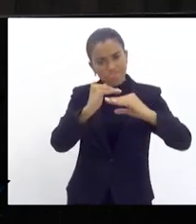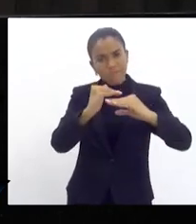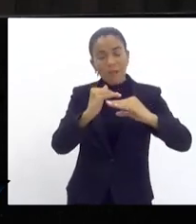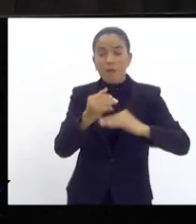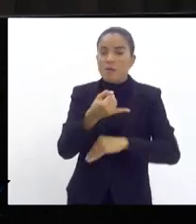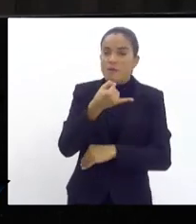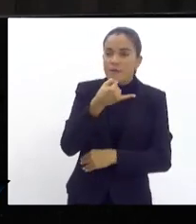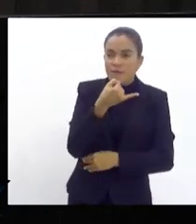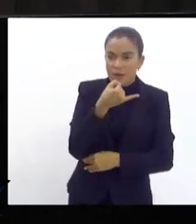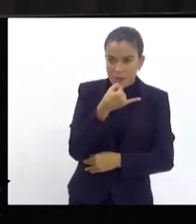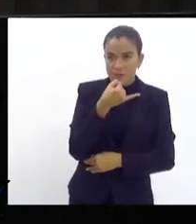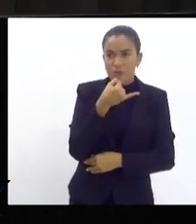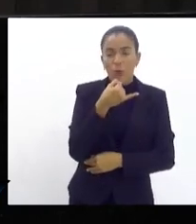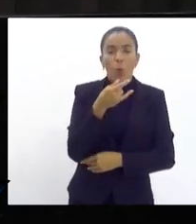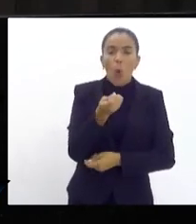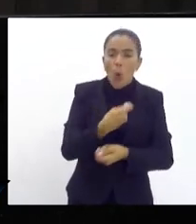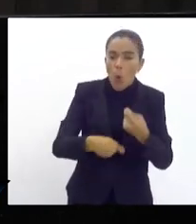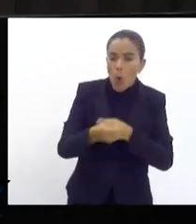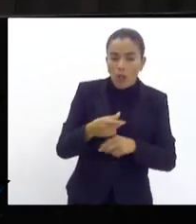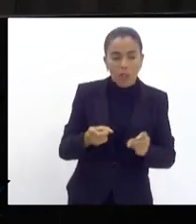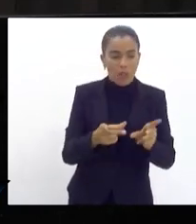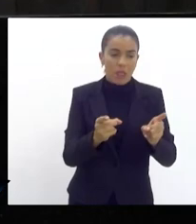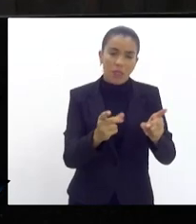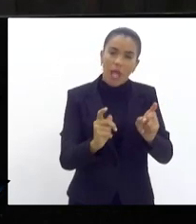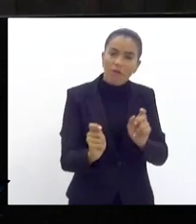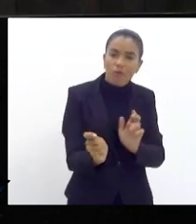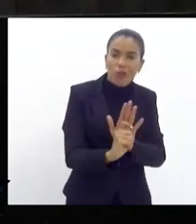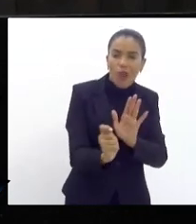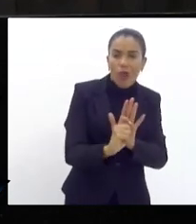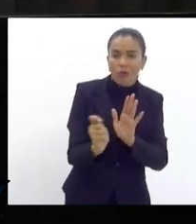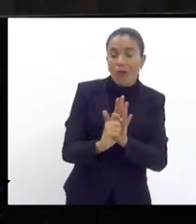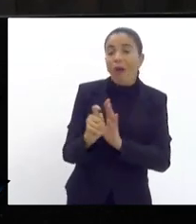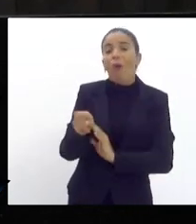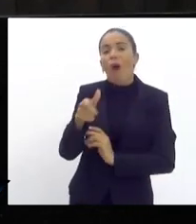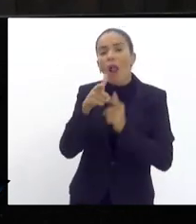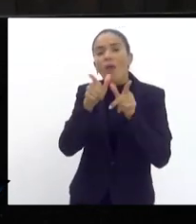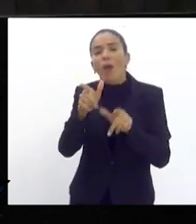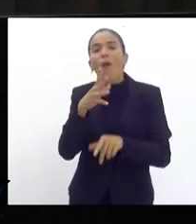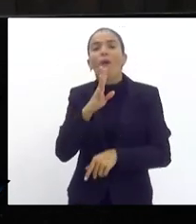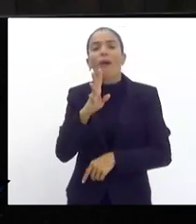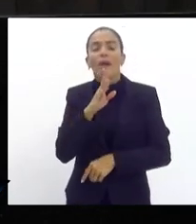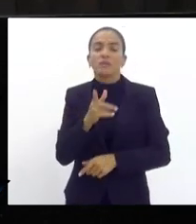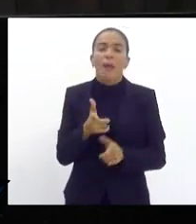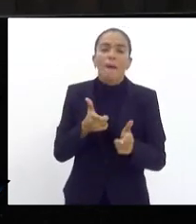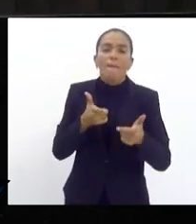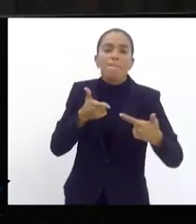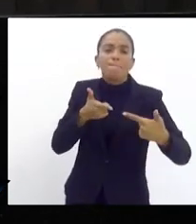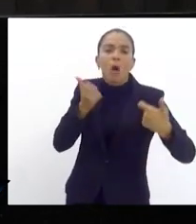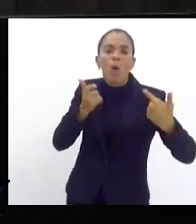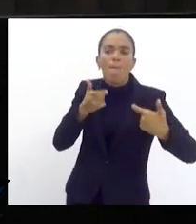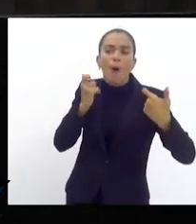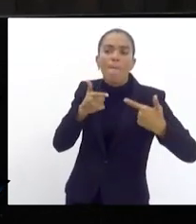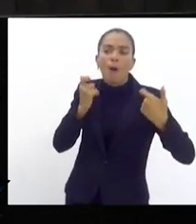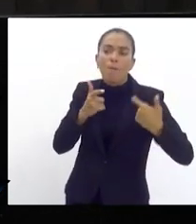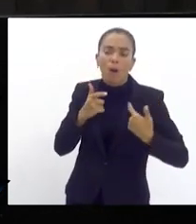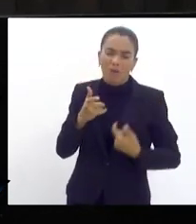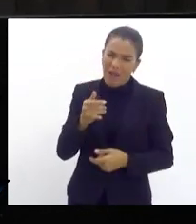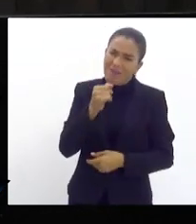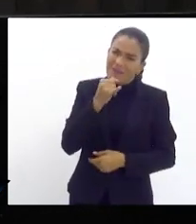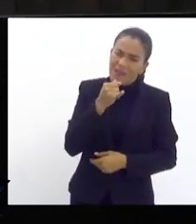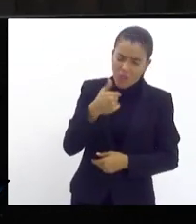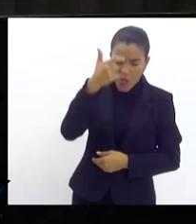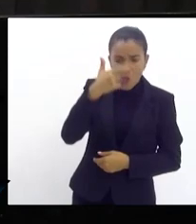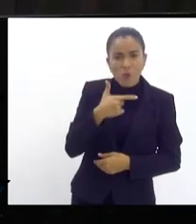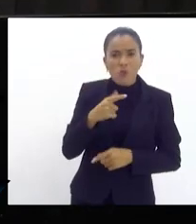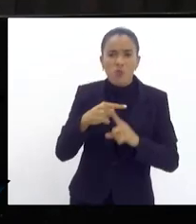infelizmente o tráfico só conhece uma linguagem e a linguagem da bala é triste falar isso eu sou